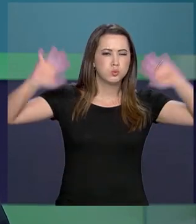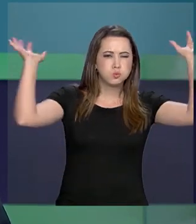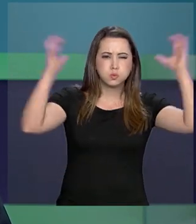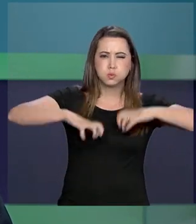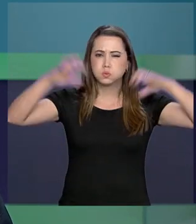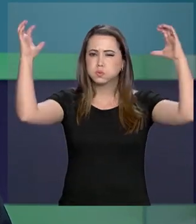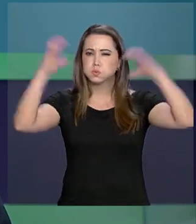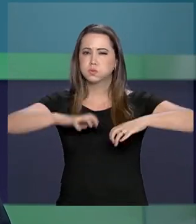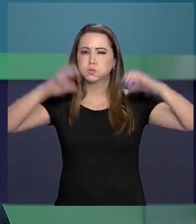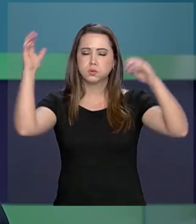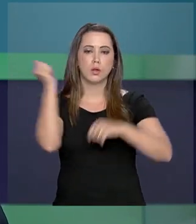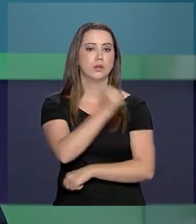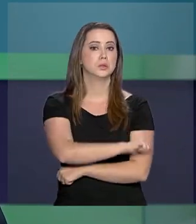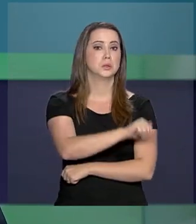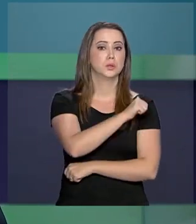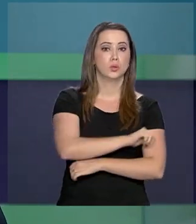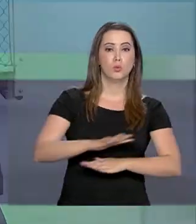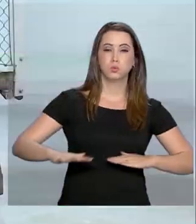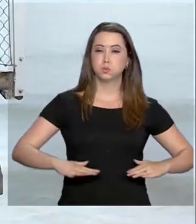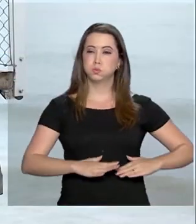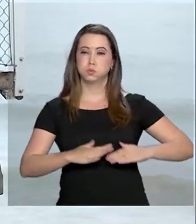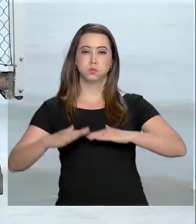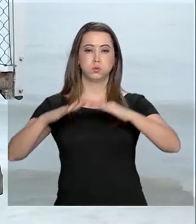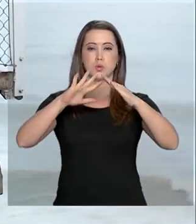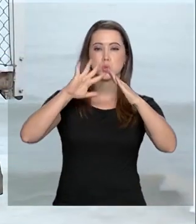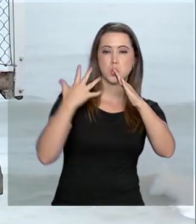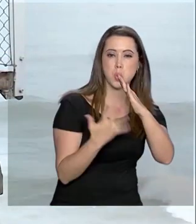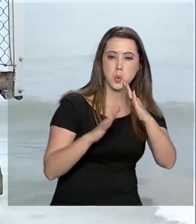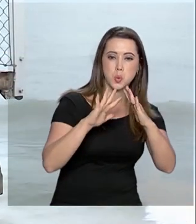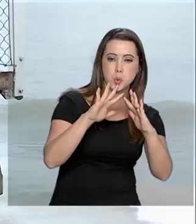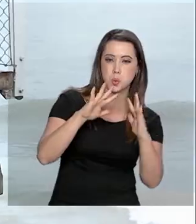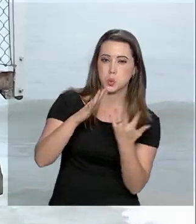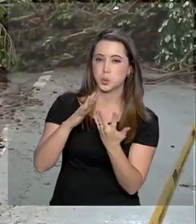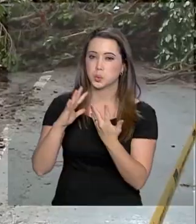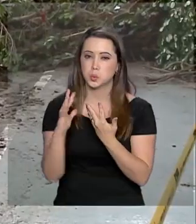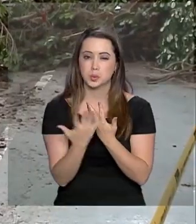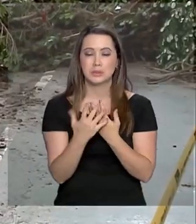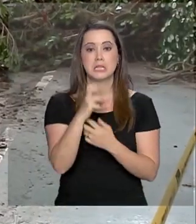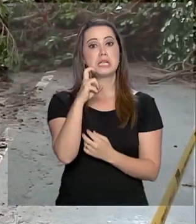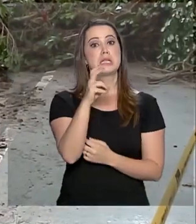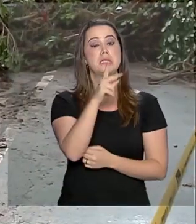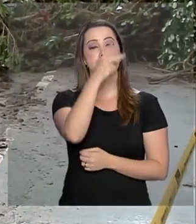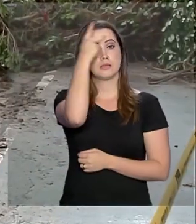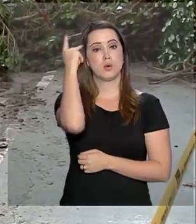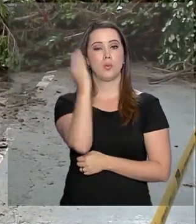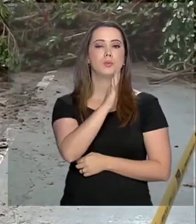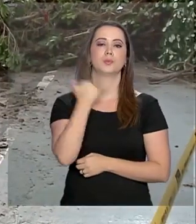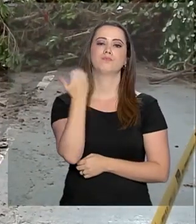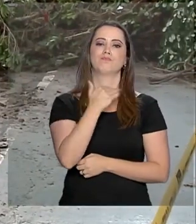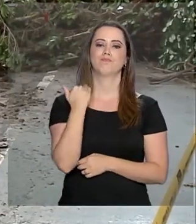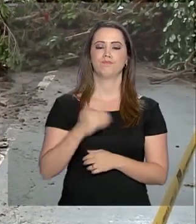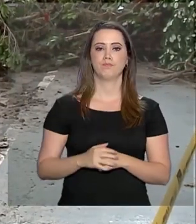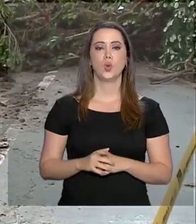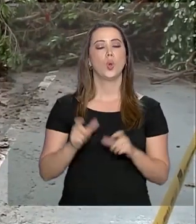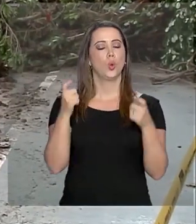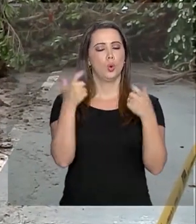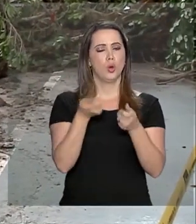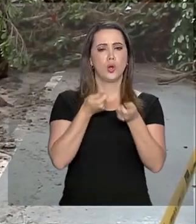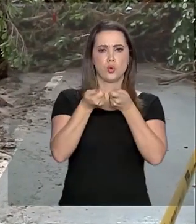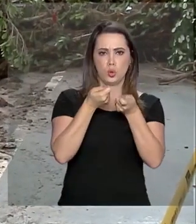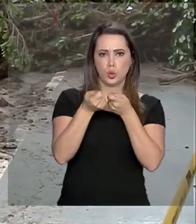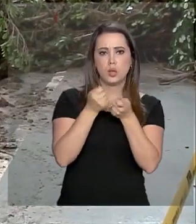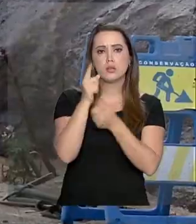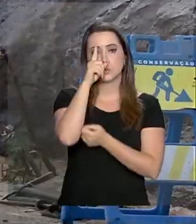Tempestade no Rio de Janeiro causa alagamentos e deslizamentos de terra. Cinco pessoas morreram. Centro Nacional de Gerenciamento de